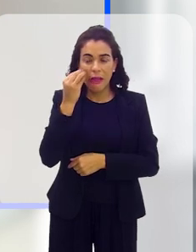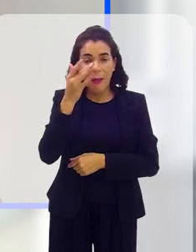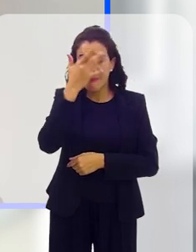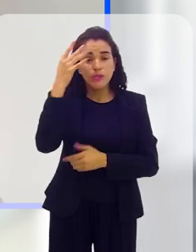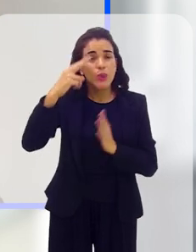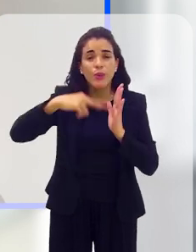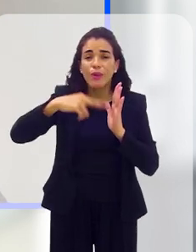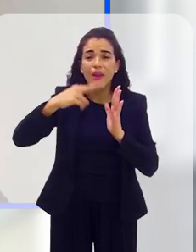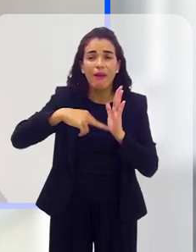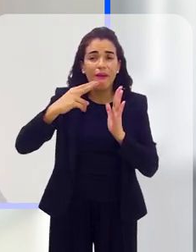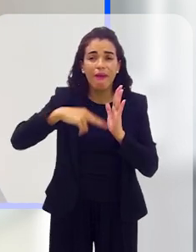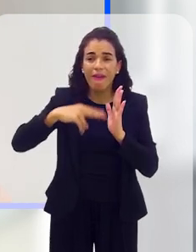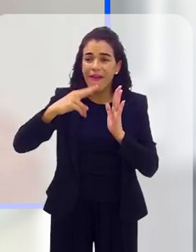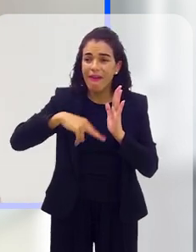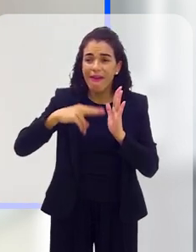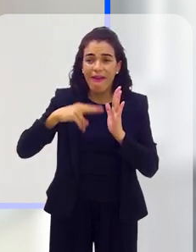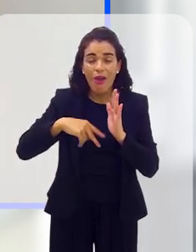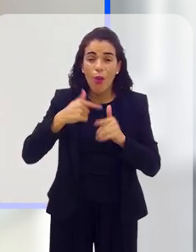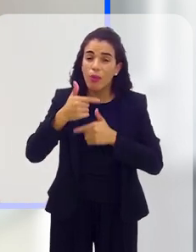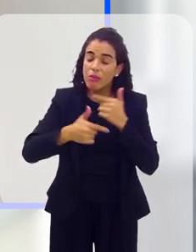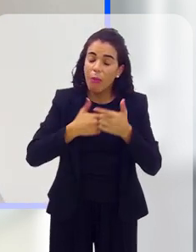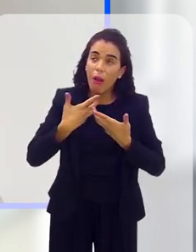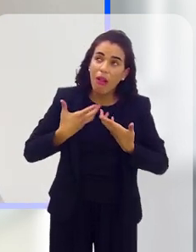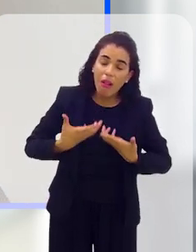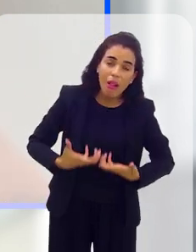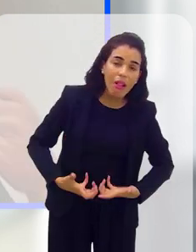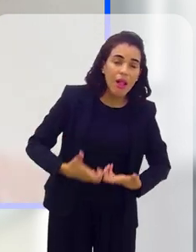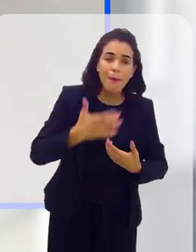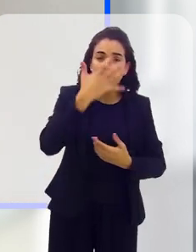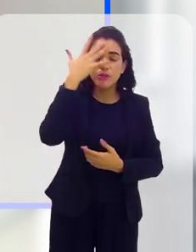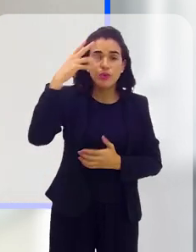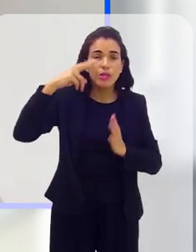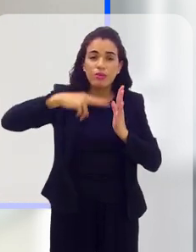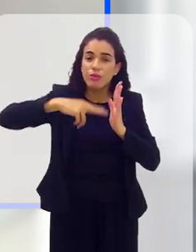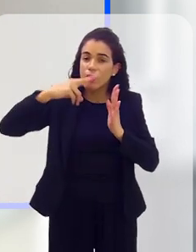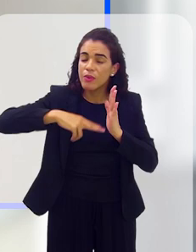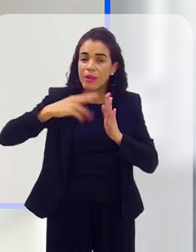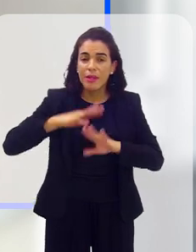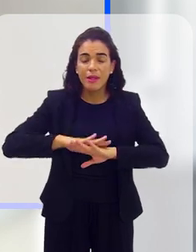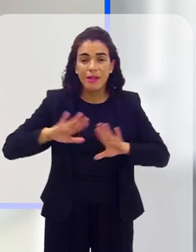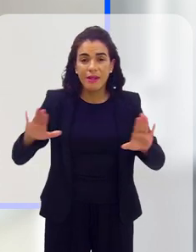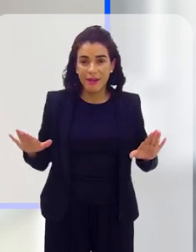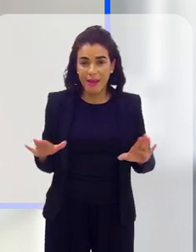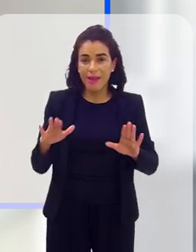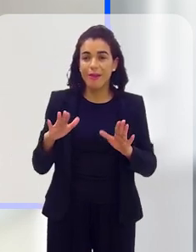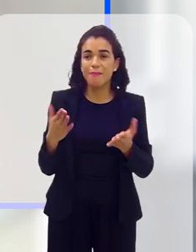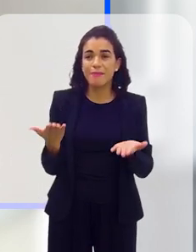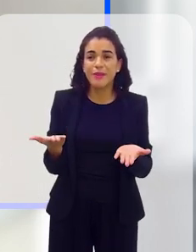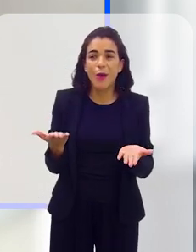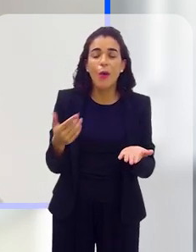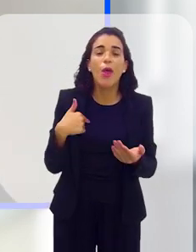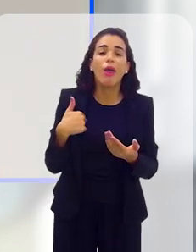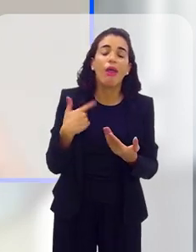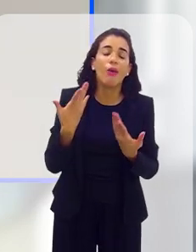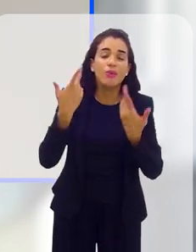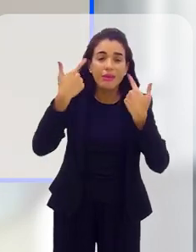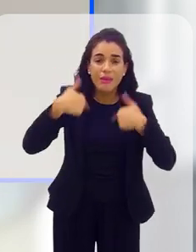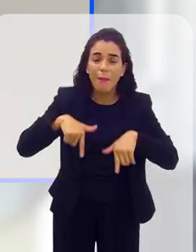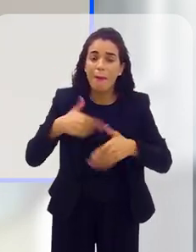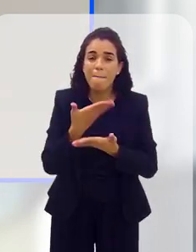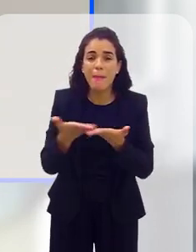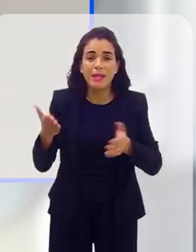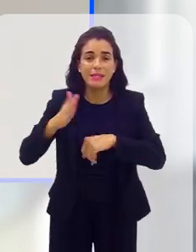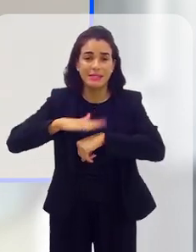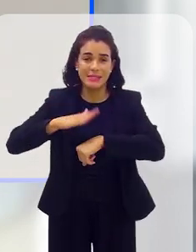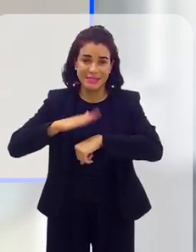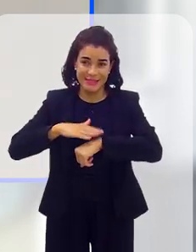utilizar nas minhas petições, mas eu sinto que ninguém lê, porque o trabalho é tão exaustivo que ninguém lê mais petição de direito. Então, até que ponto eu